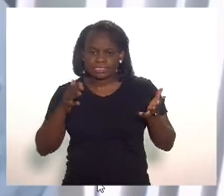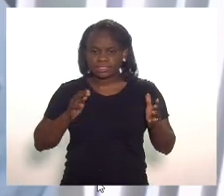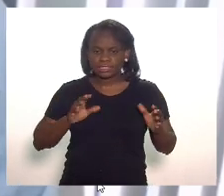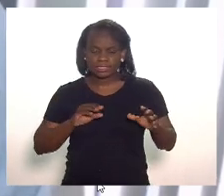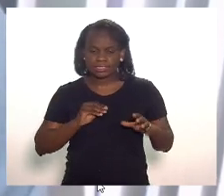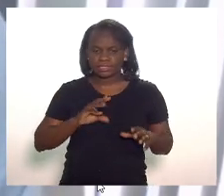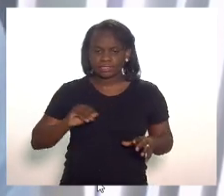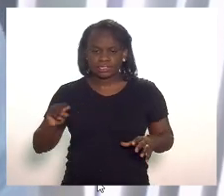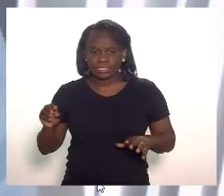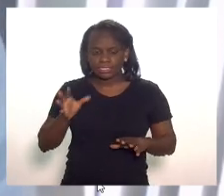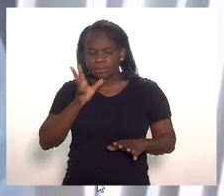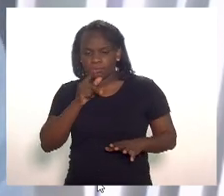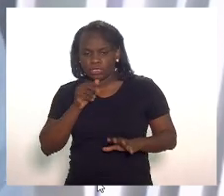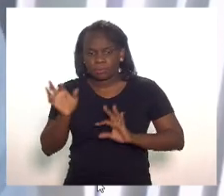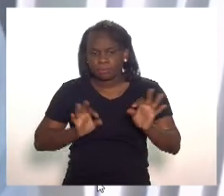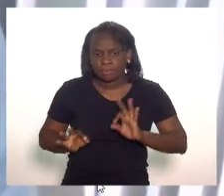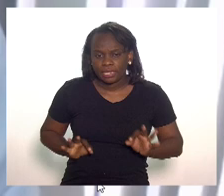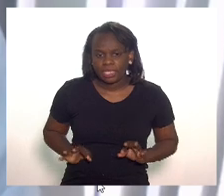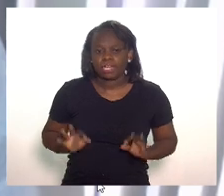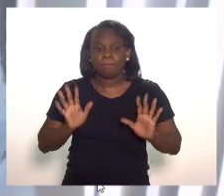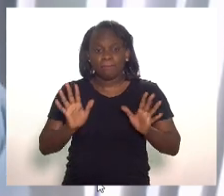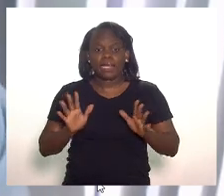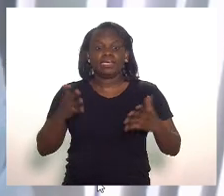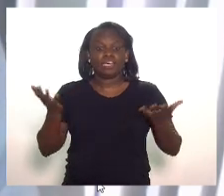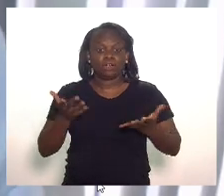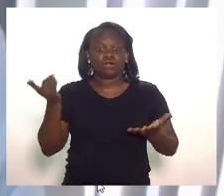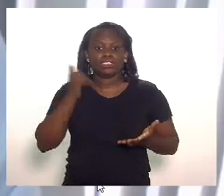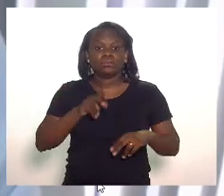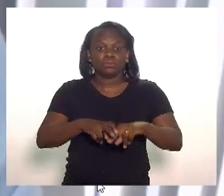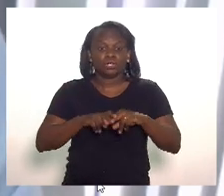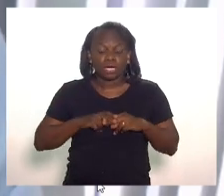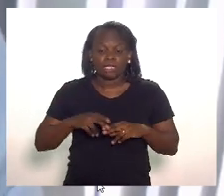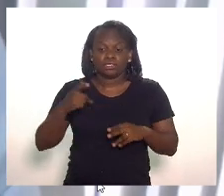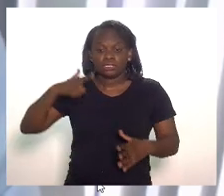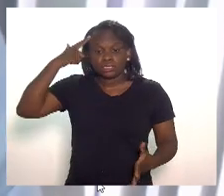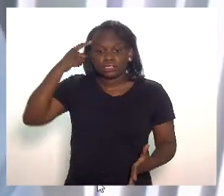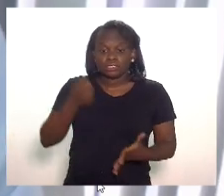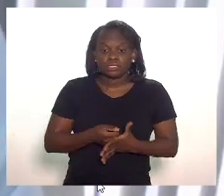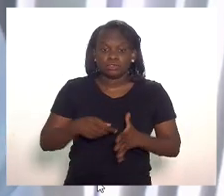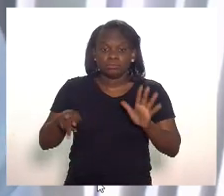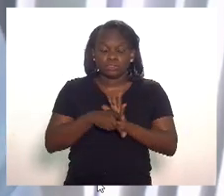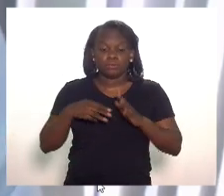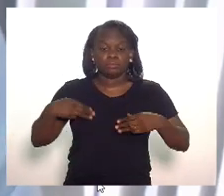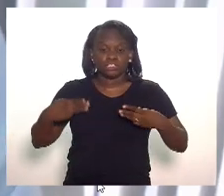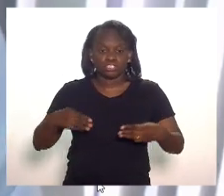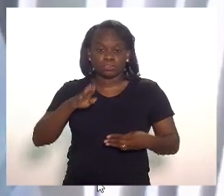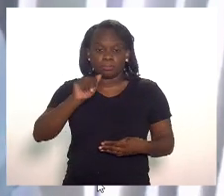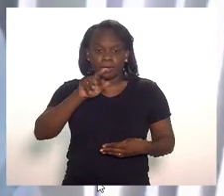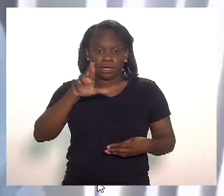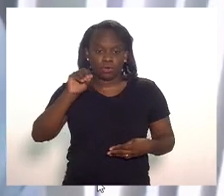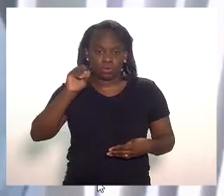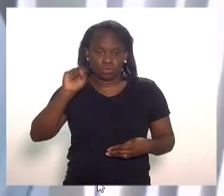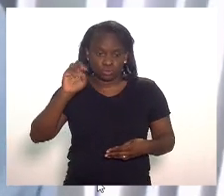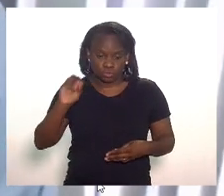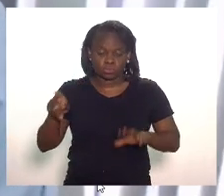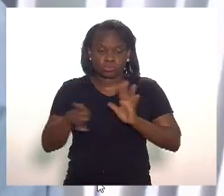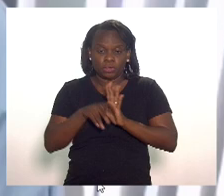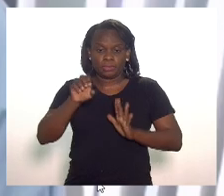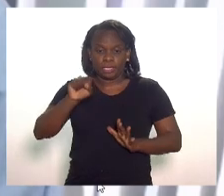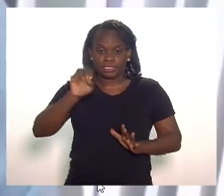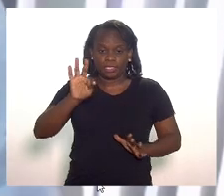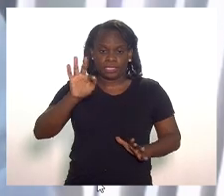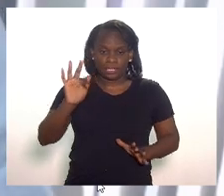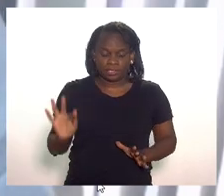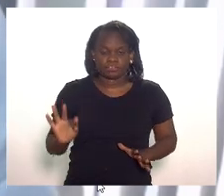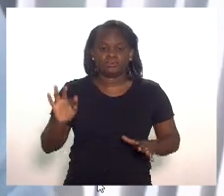colocá-la em funcionamento e só o fez em função da decisão do ministro Barroso no Supremo Tribunal Federal